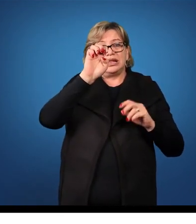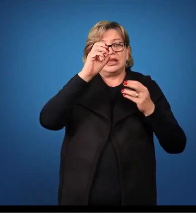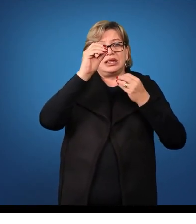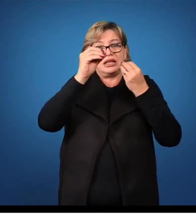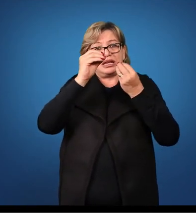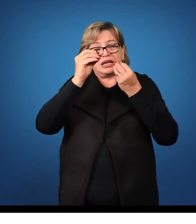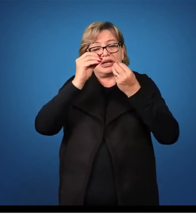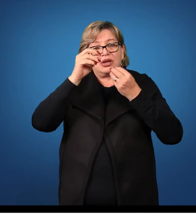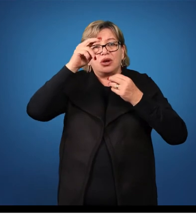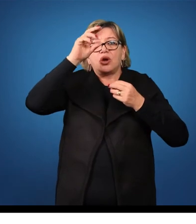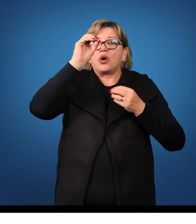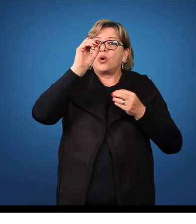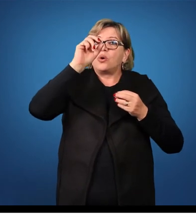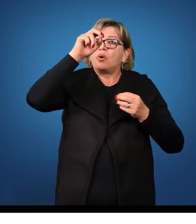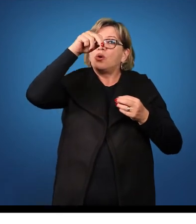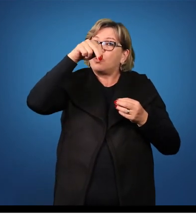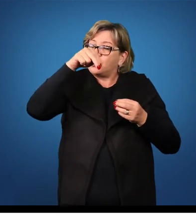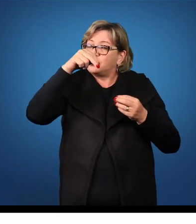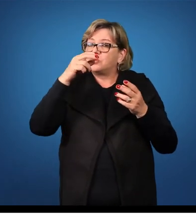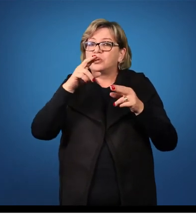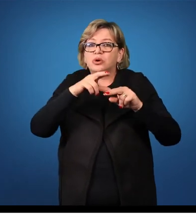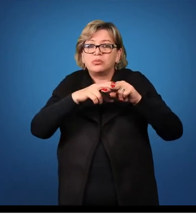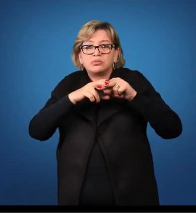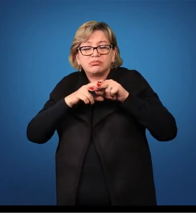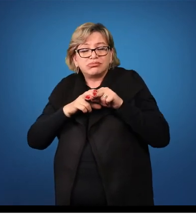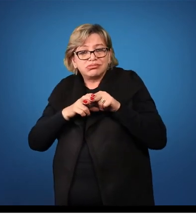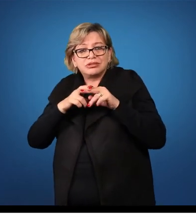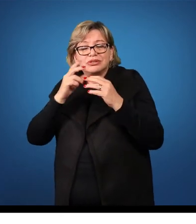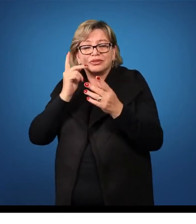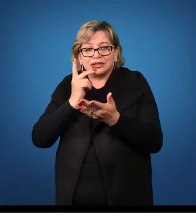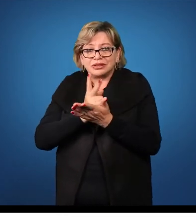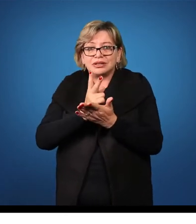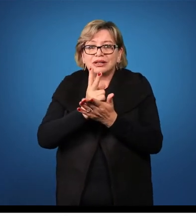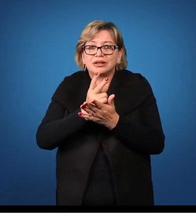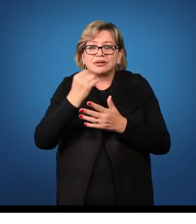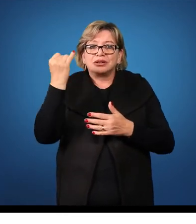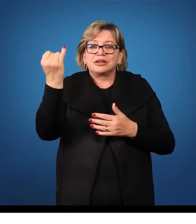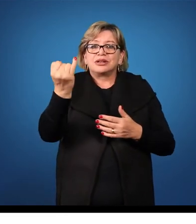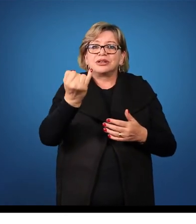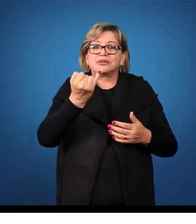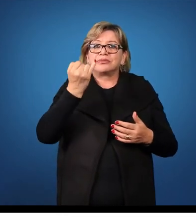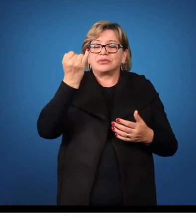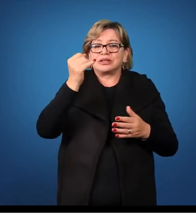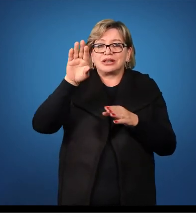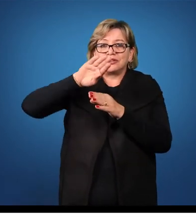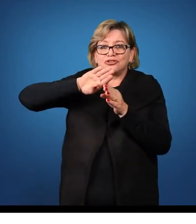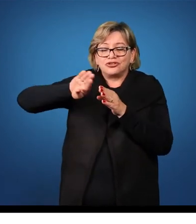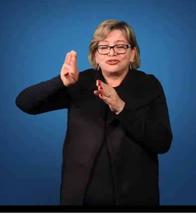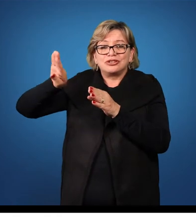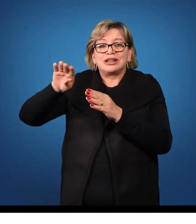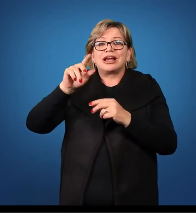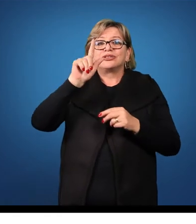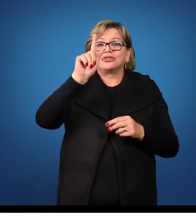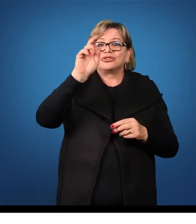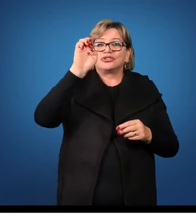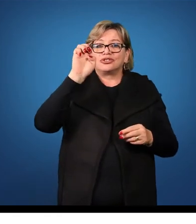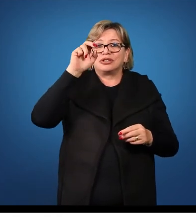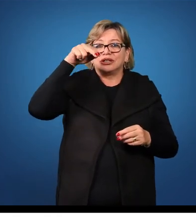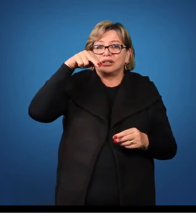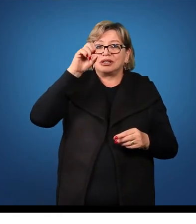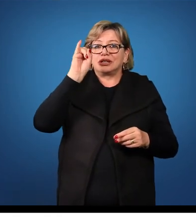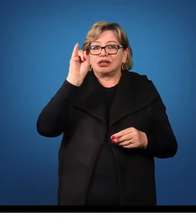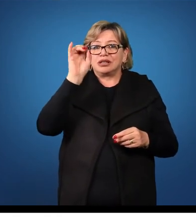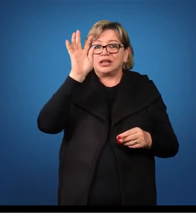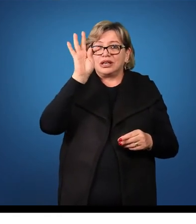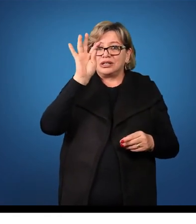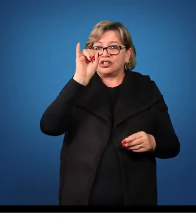por isso a insistência de encontrar o radical retirando a desinência do genitivo e não do nominativo, uma vez